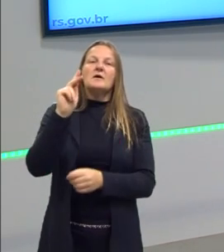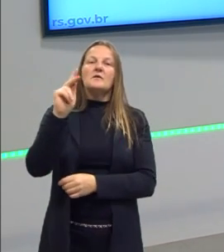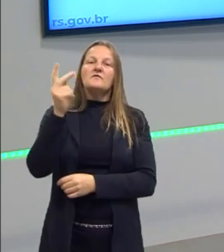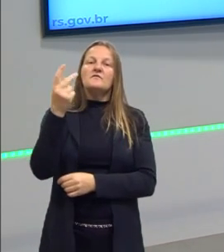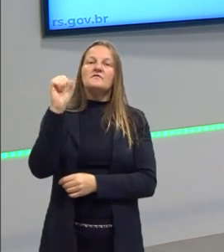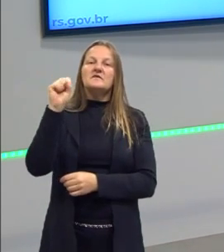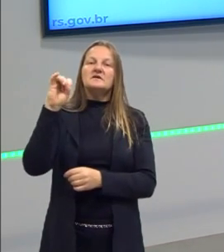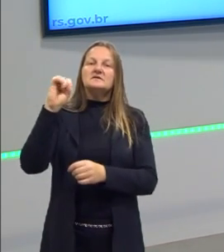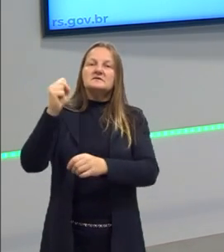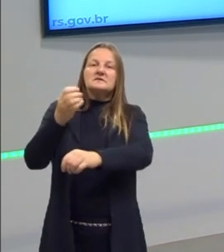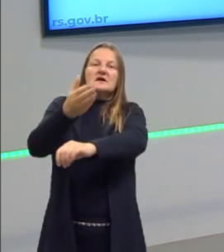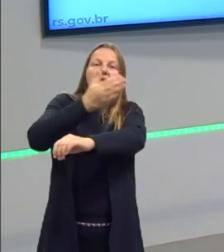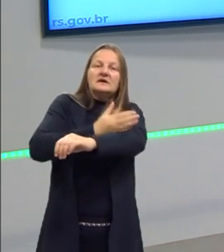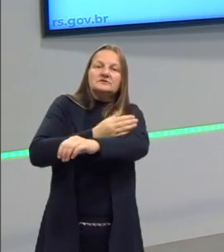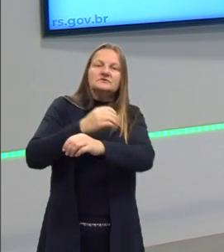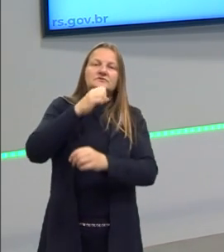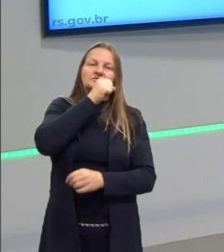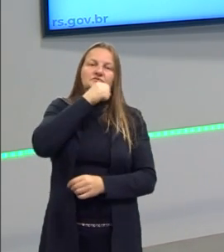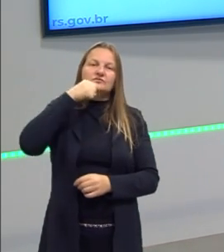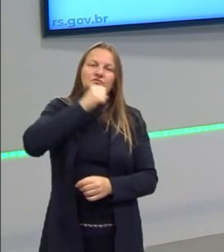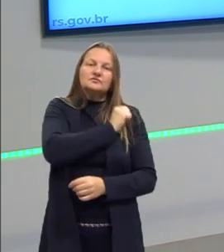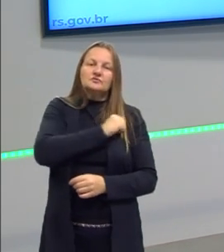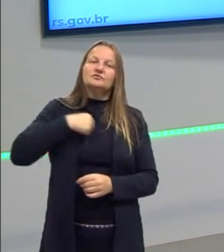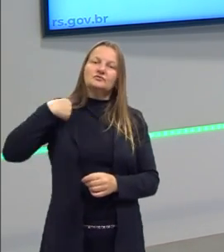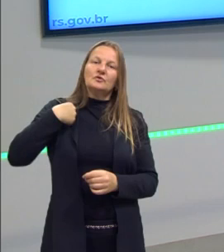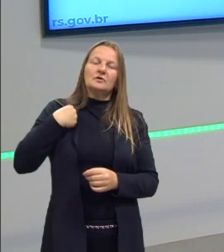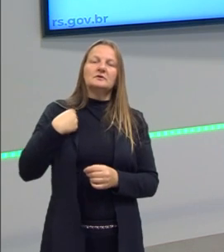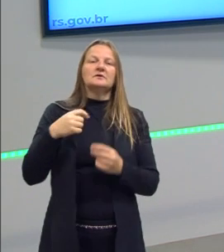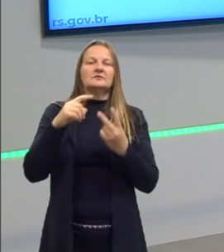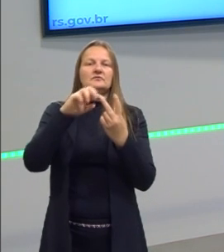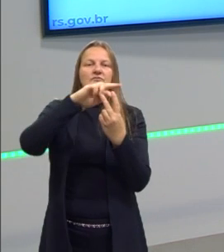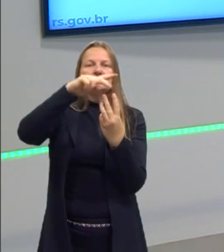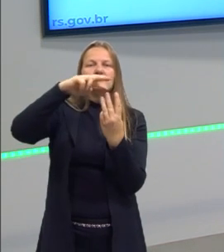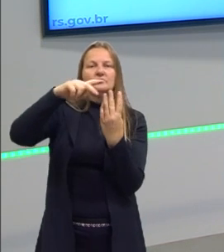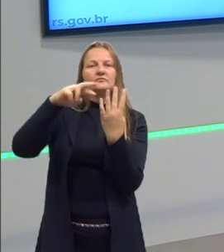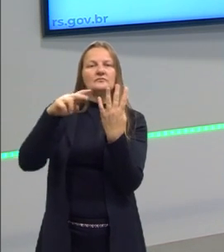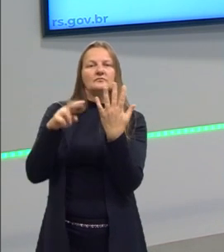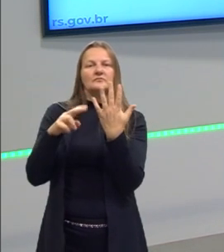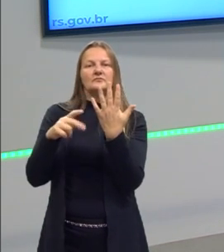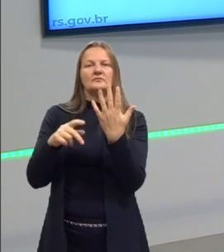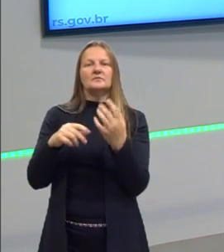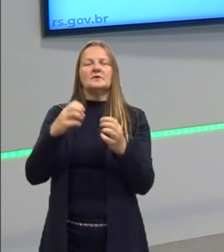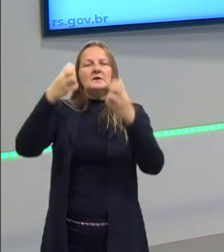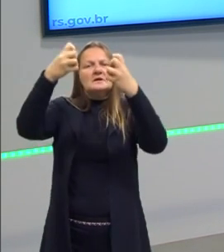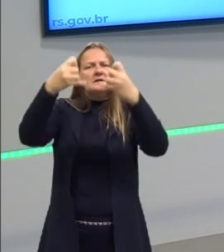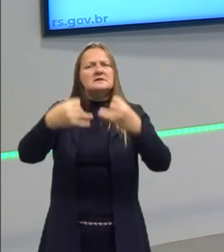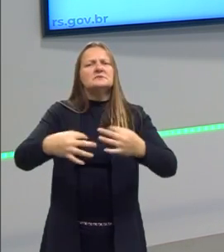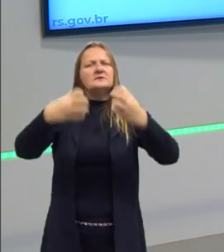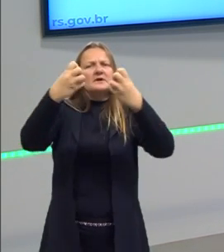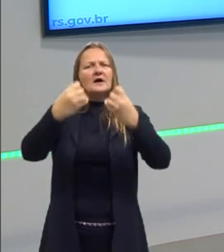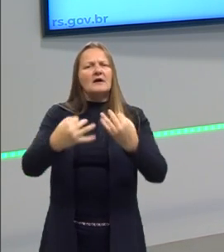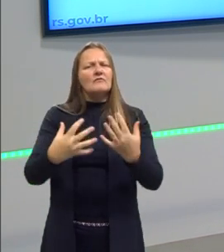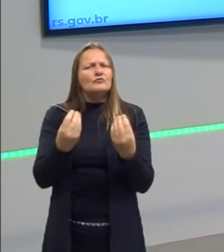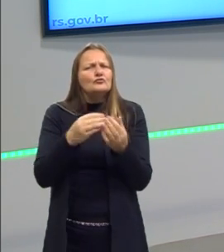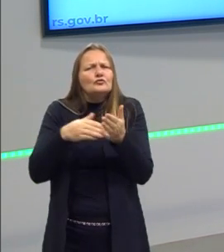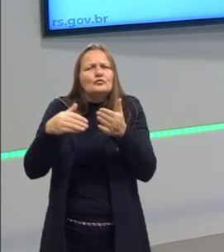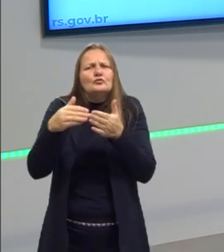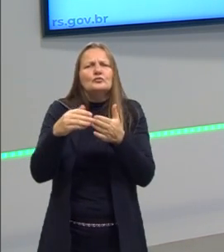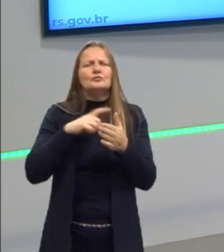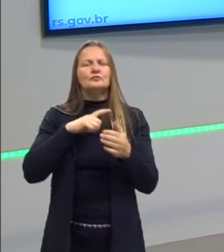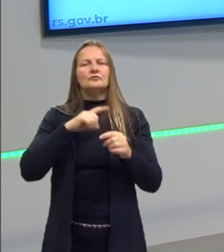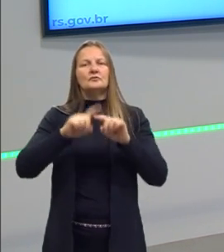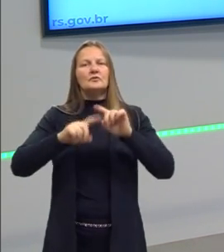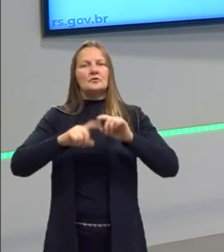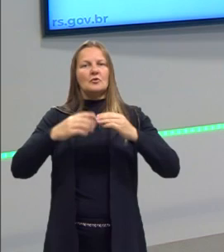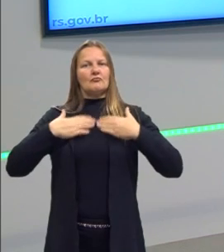pré-socráticos, lembram lá, o Anaximando, Tales, o Anaximenes, eles explicavam a natureza pelas coisas